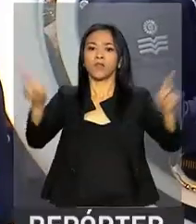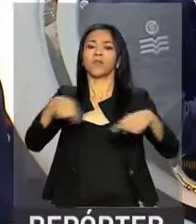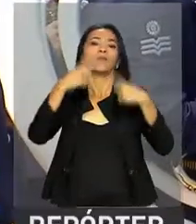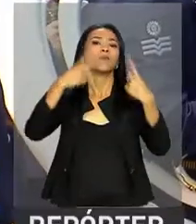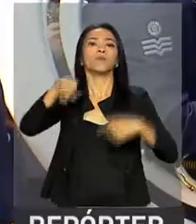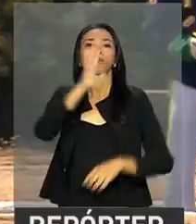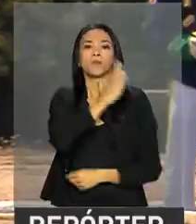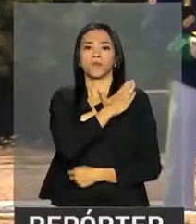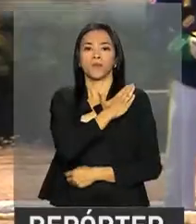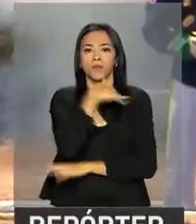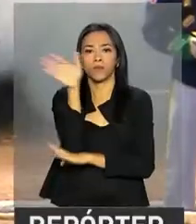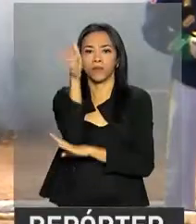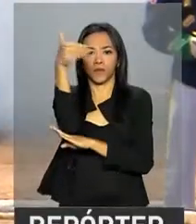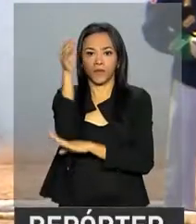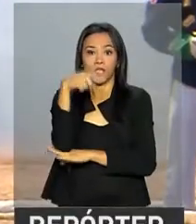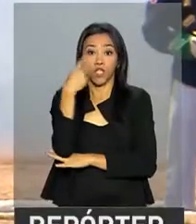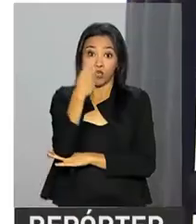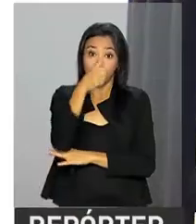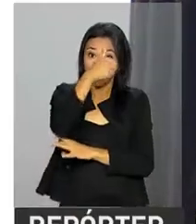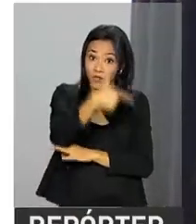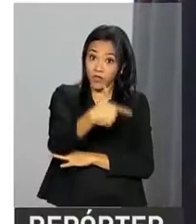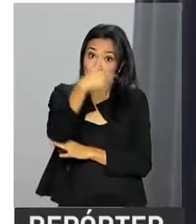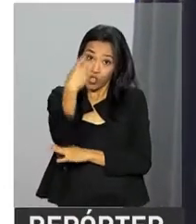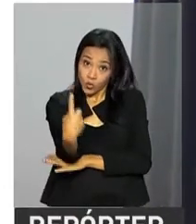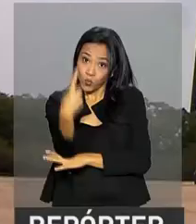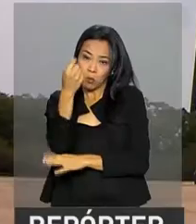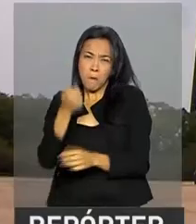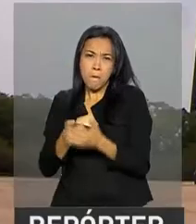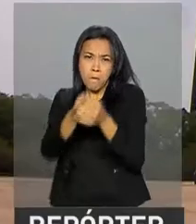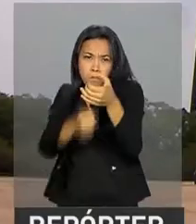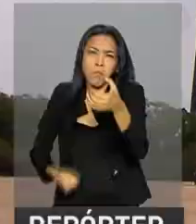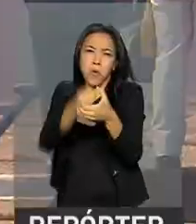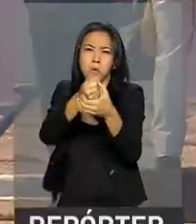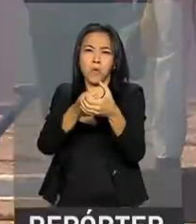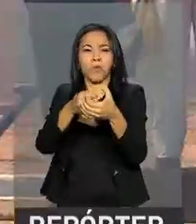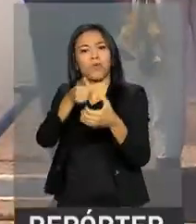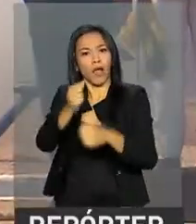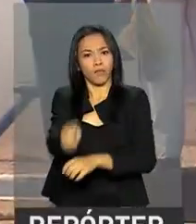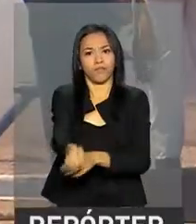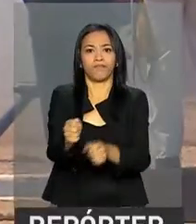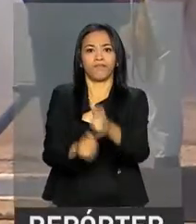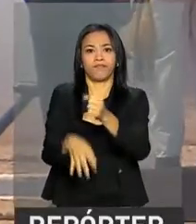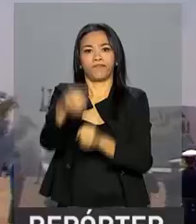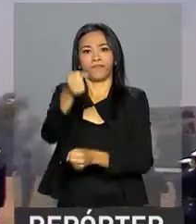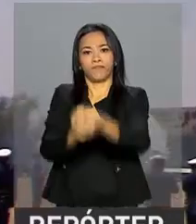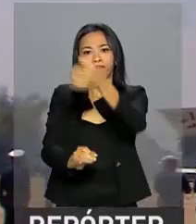e os tradicionais 21 tiros de canhão deram início à subida da nova bandeira.